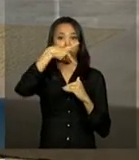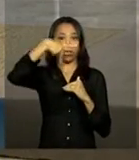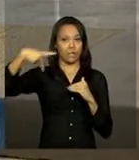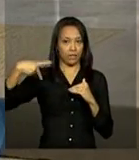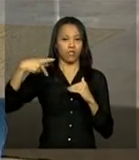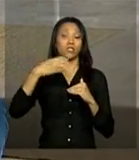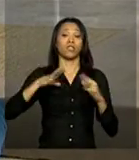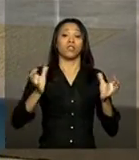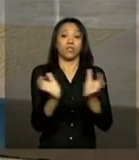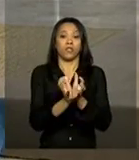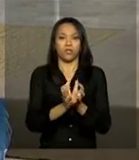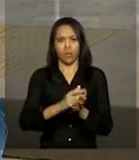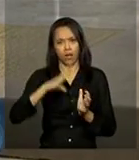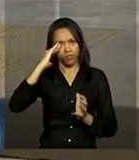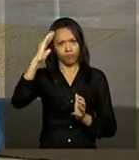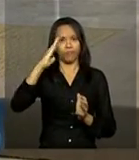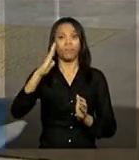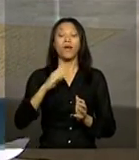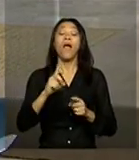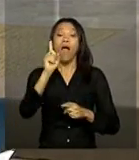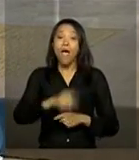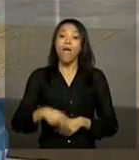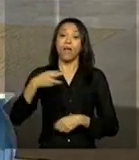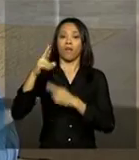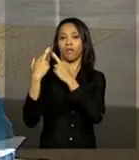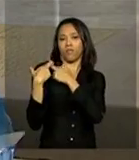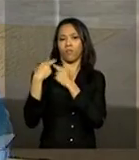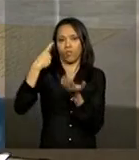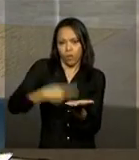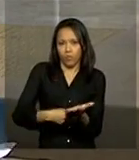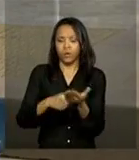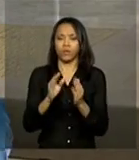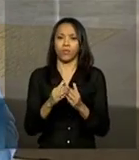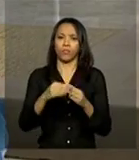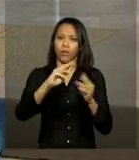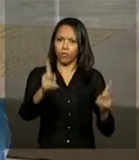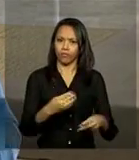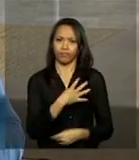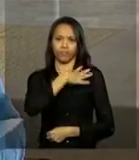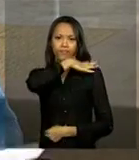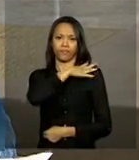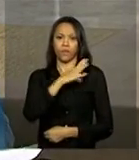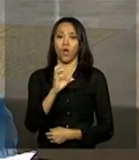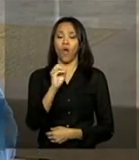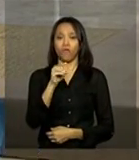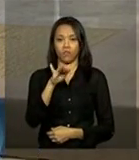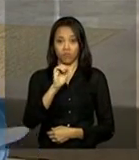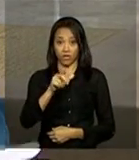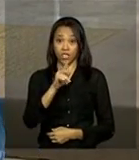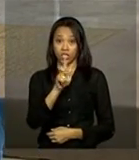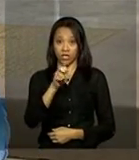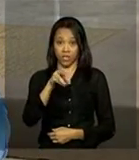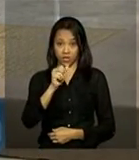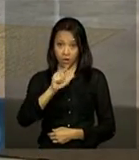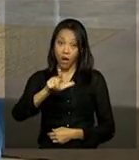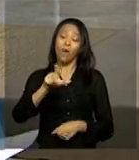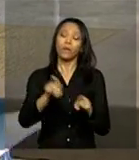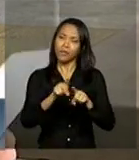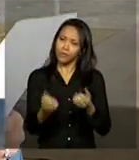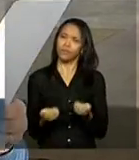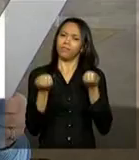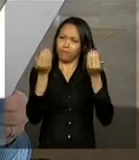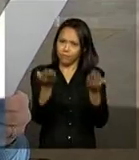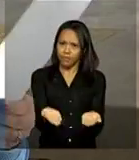Armadas. É função do presidente da República promover os oficiais generais e nomeá-los para os cargos que lhe são